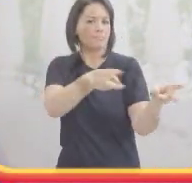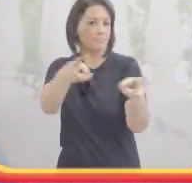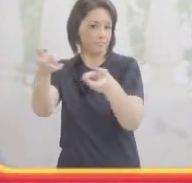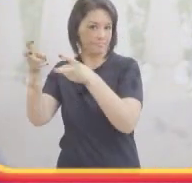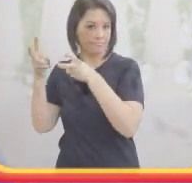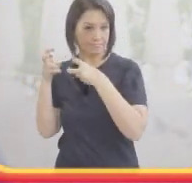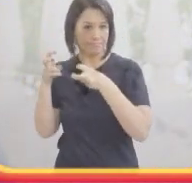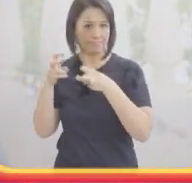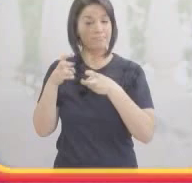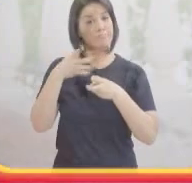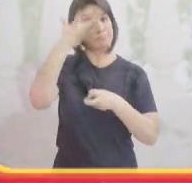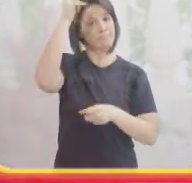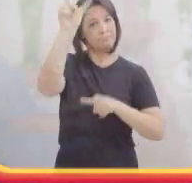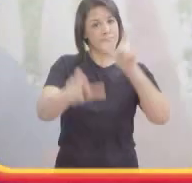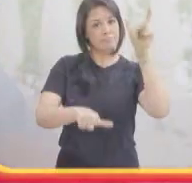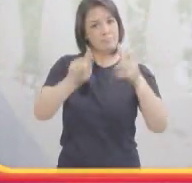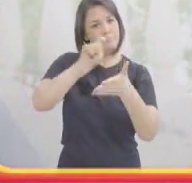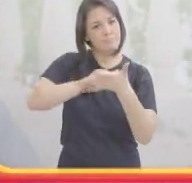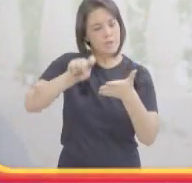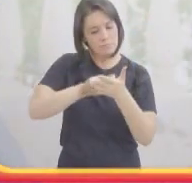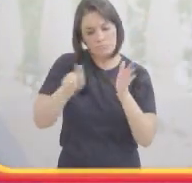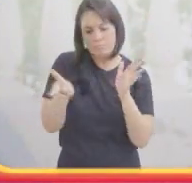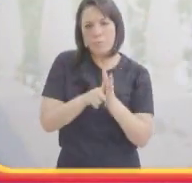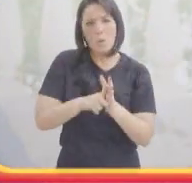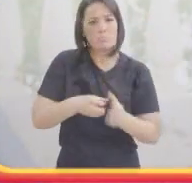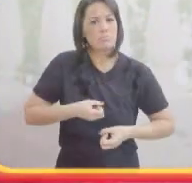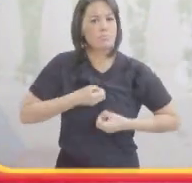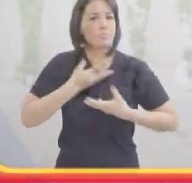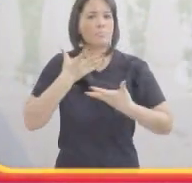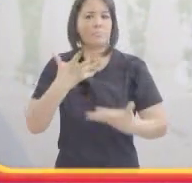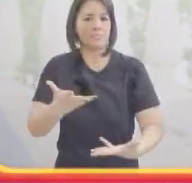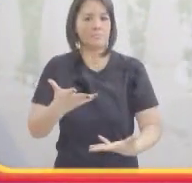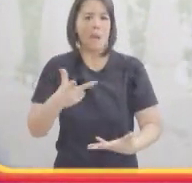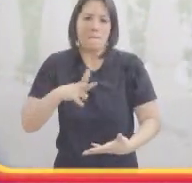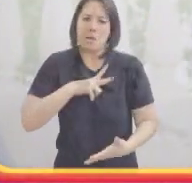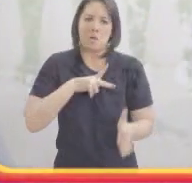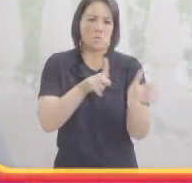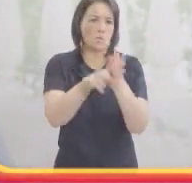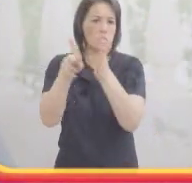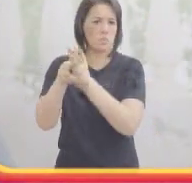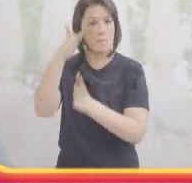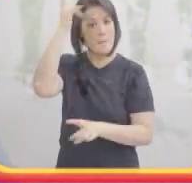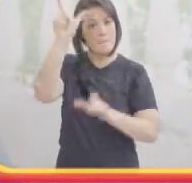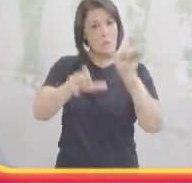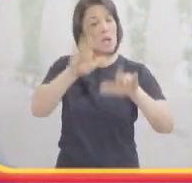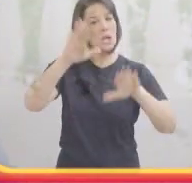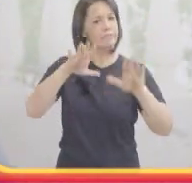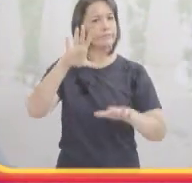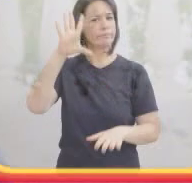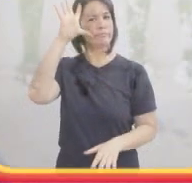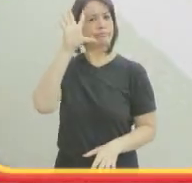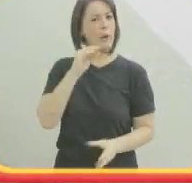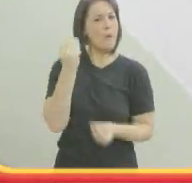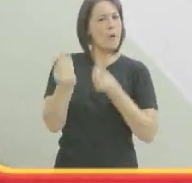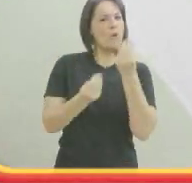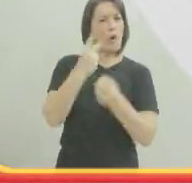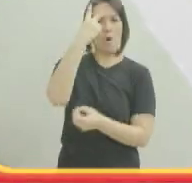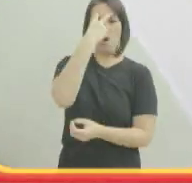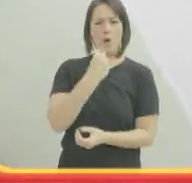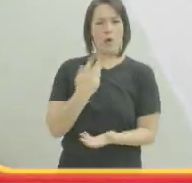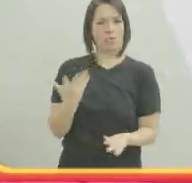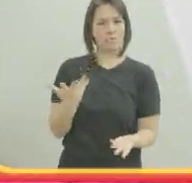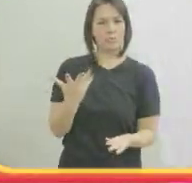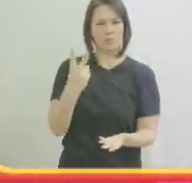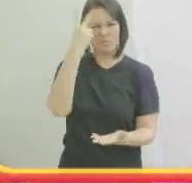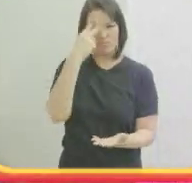comedy, que é o ator falando de si mesmo, das coisas que ele mesmo observa, tanto é que a gente que escreve os nossos próprios textos, assim, é